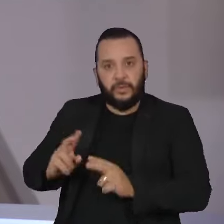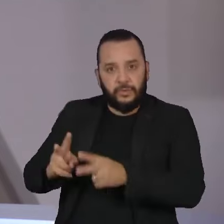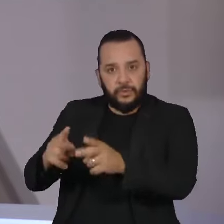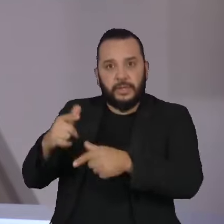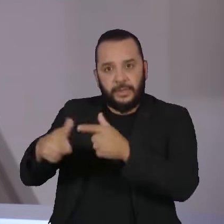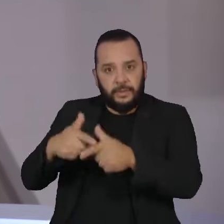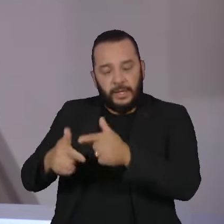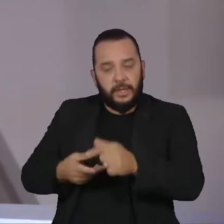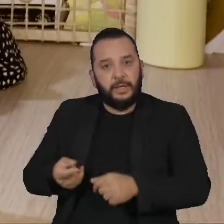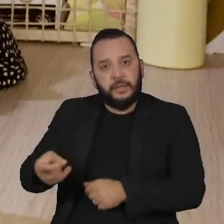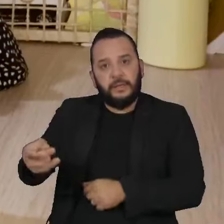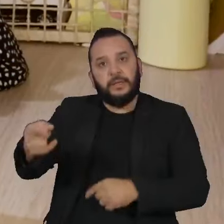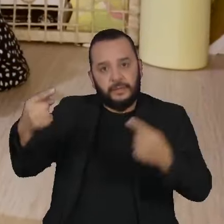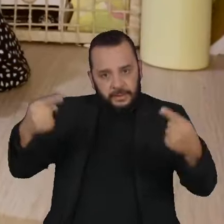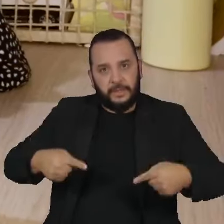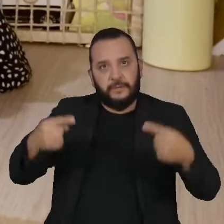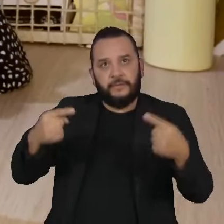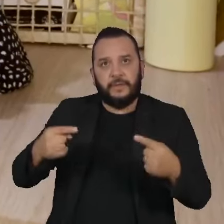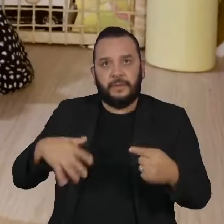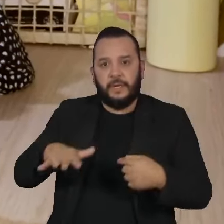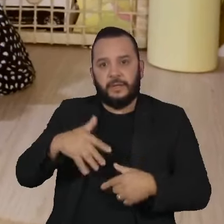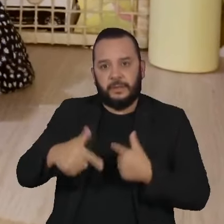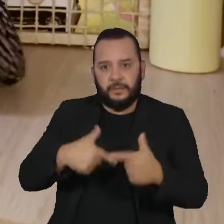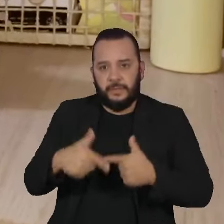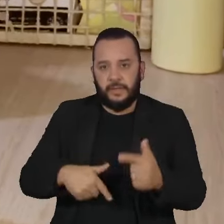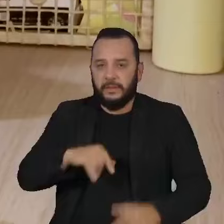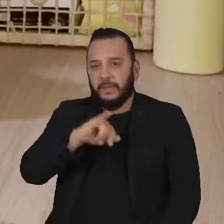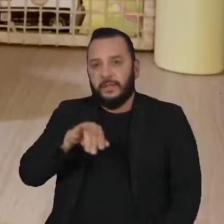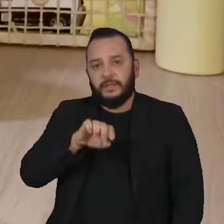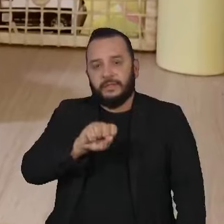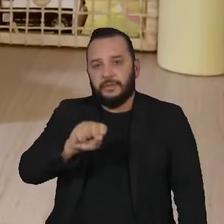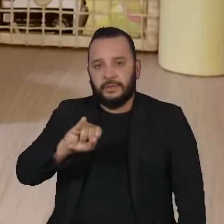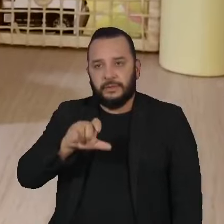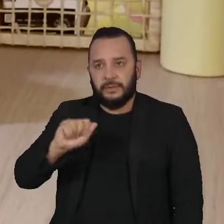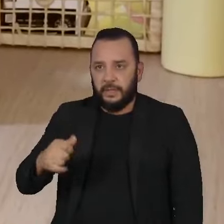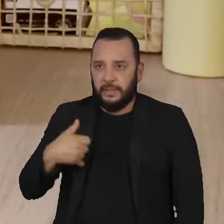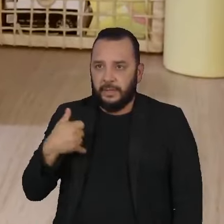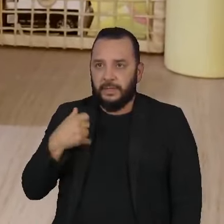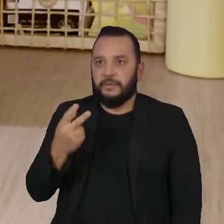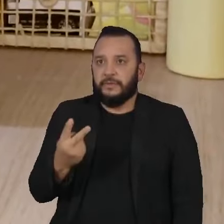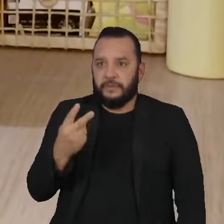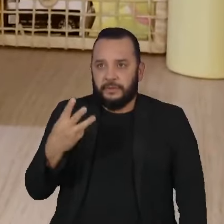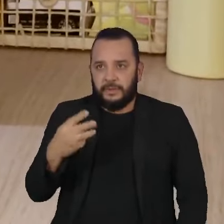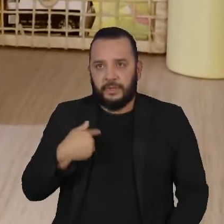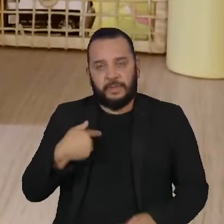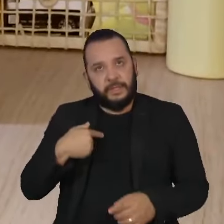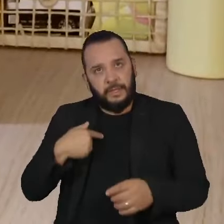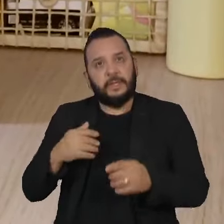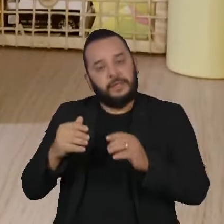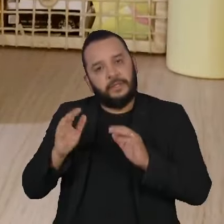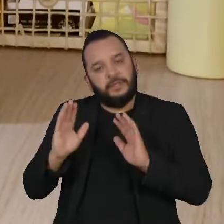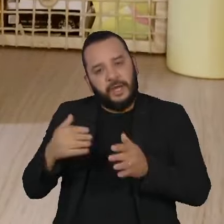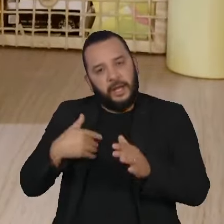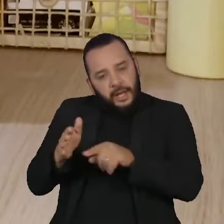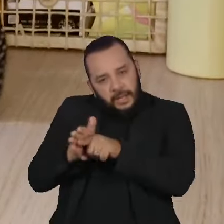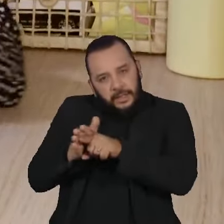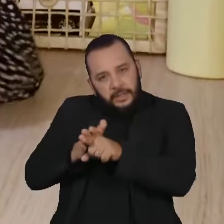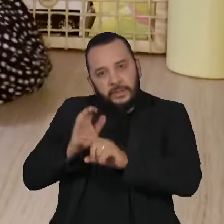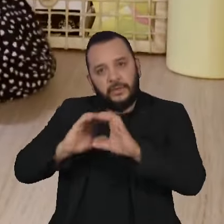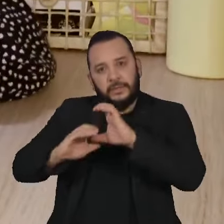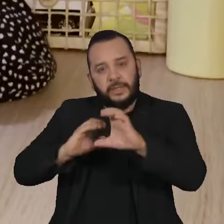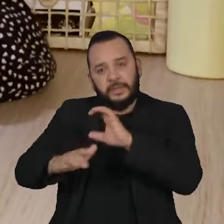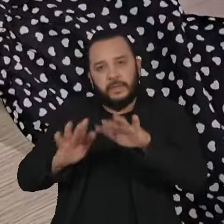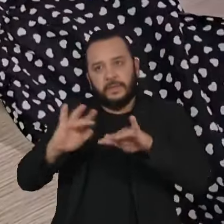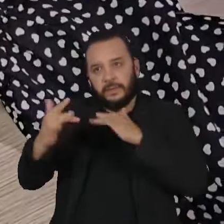contemporâneo. Jéssica tem 23 anos, é analista de comunicação para mídias. Foi contratada